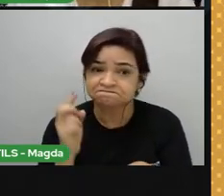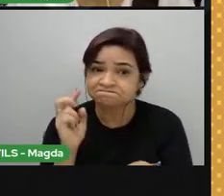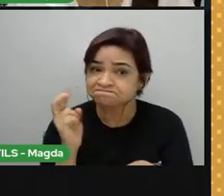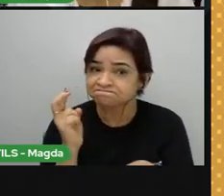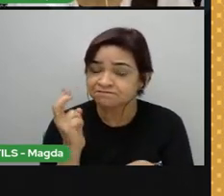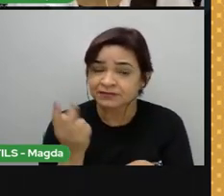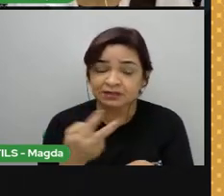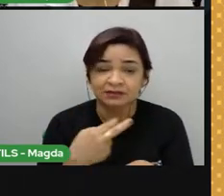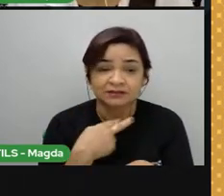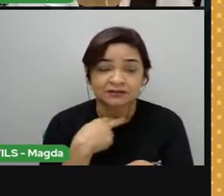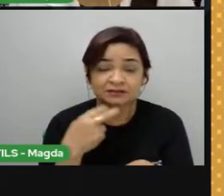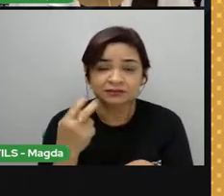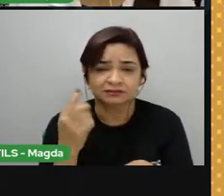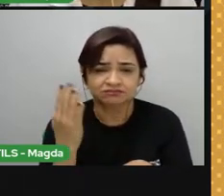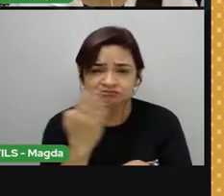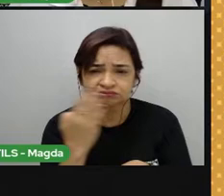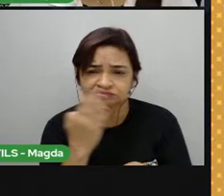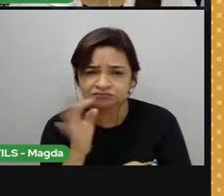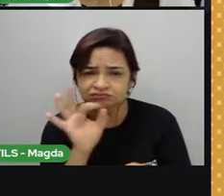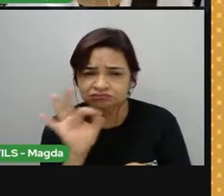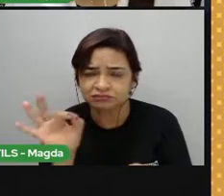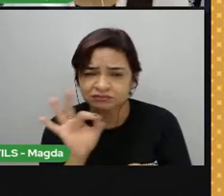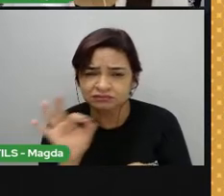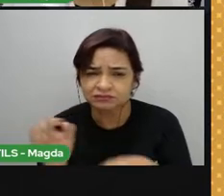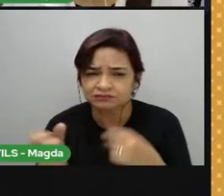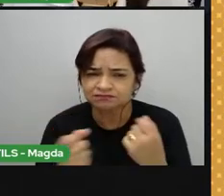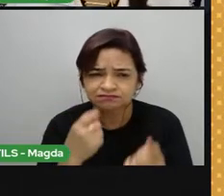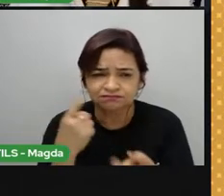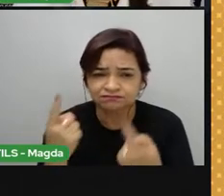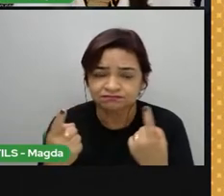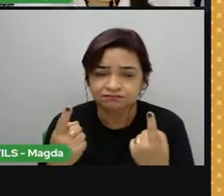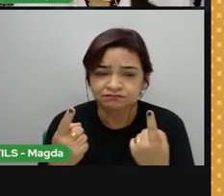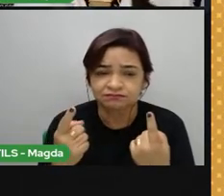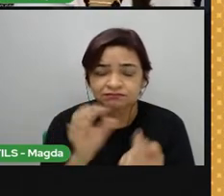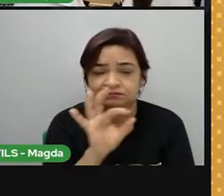bandas. Mas dá para ver um pouquinho aqui, algumas listras.